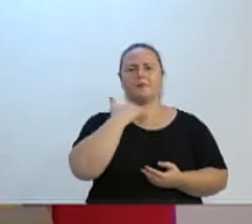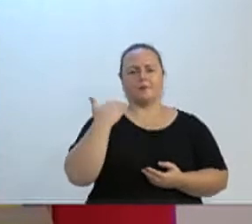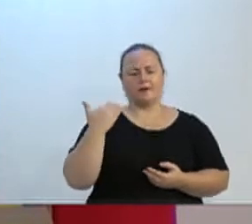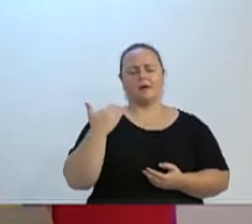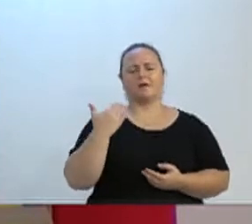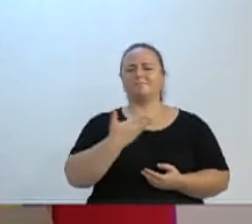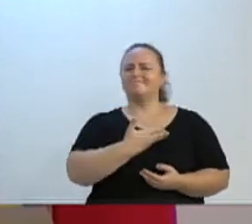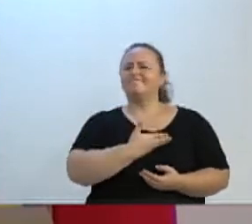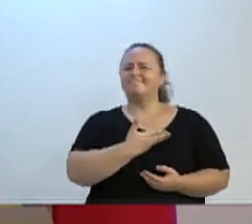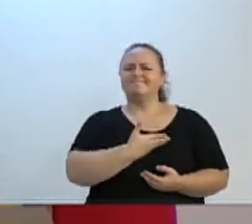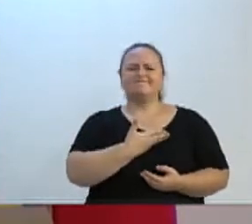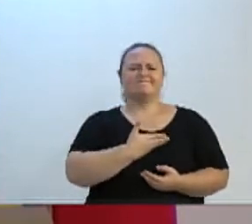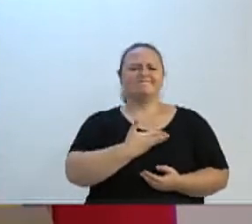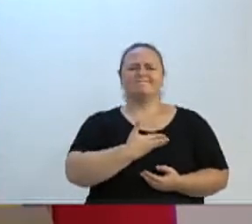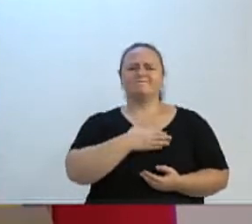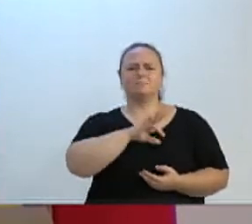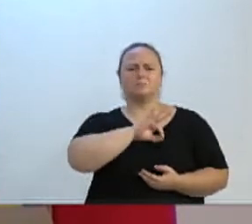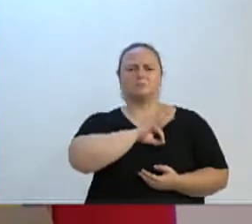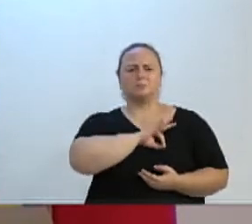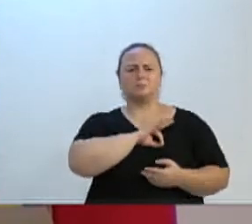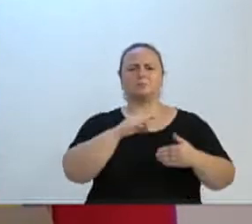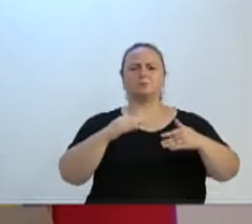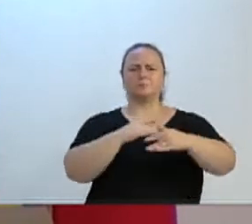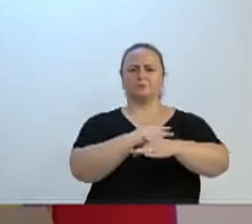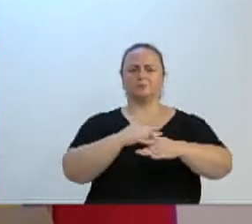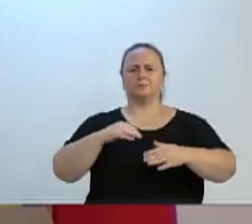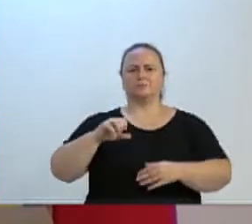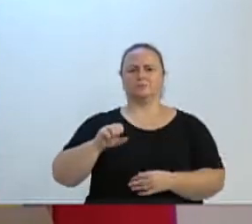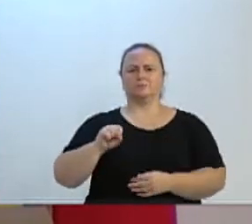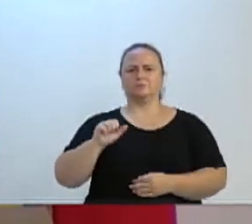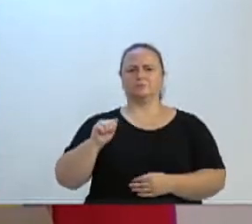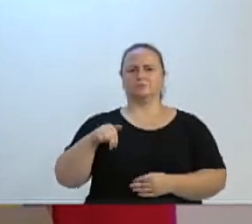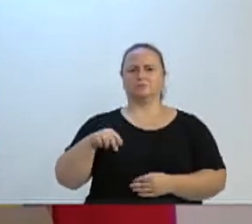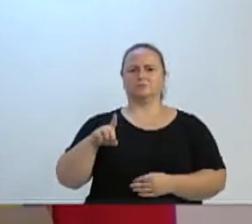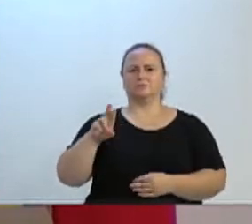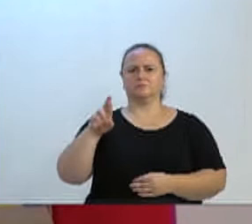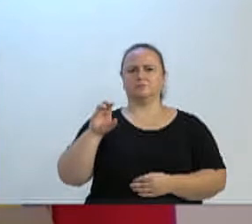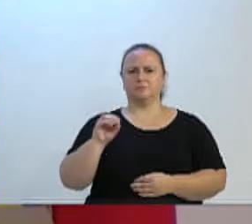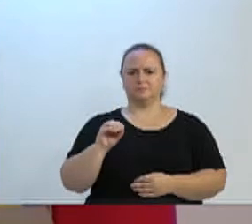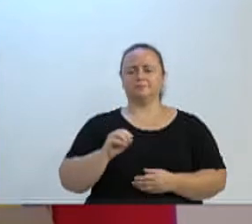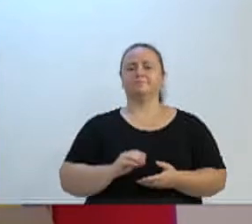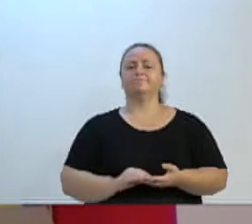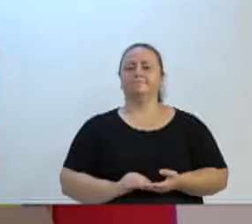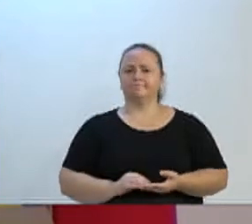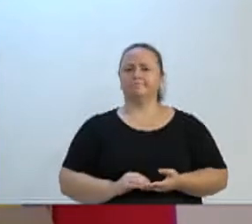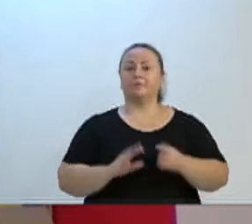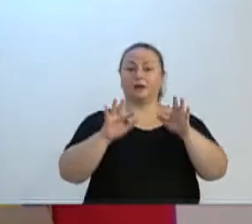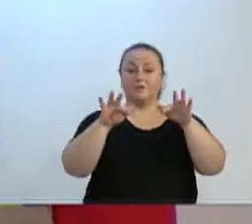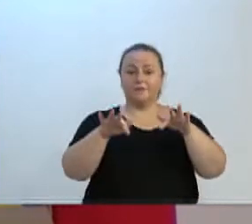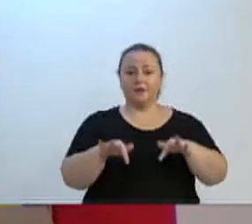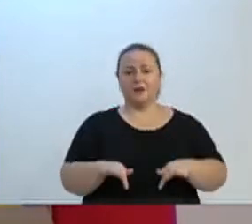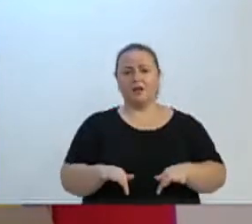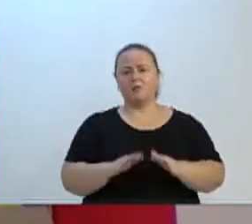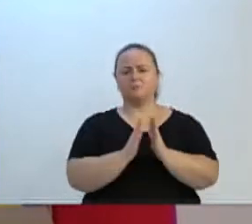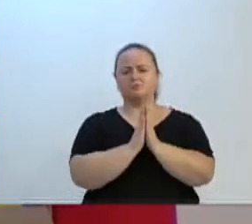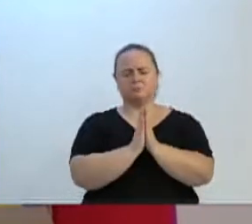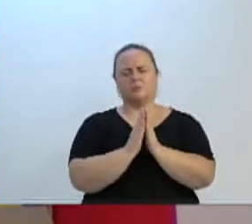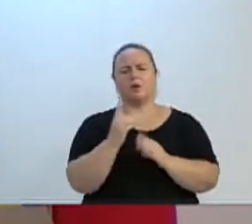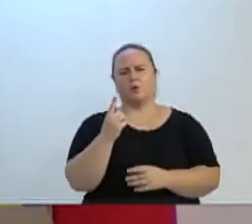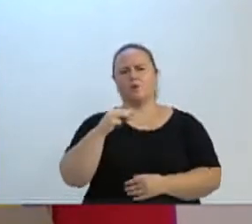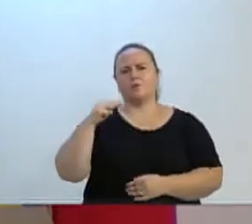amigo e guarda de trânsito, Sandro Fávero, gostaria, presidente, que esta casa, ao final, fizesse um minuto de silêncio.